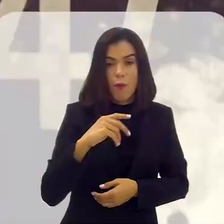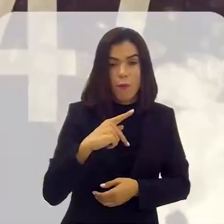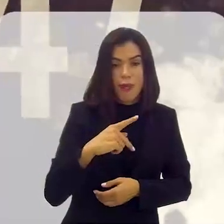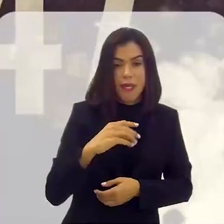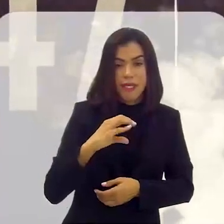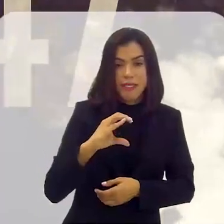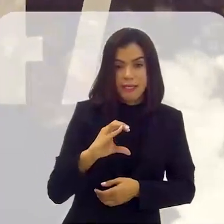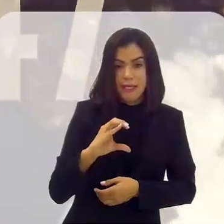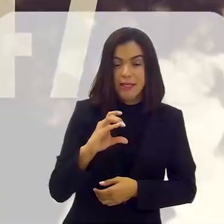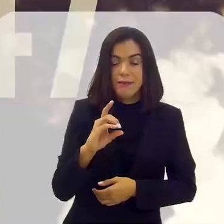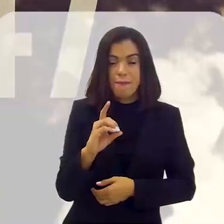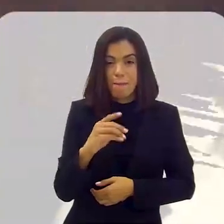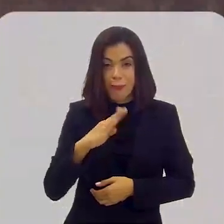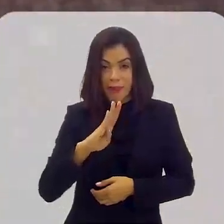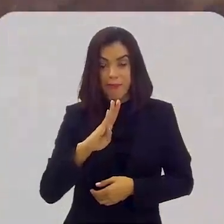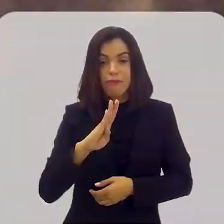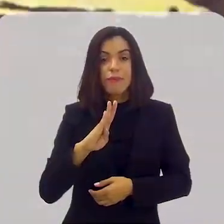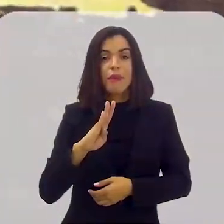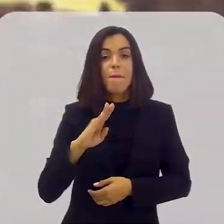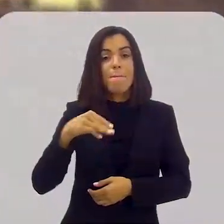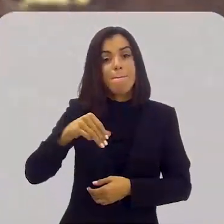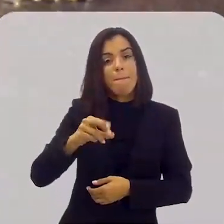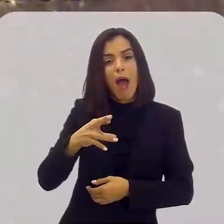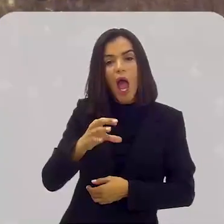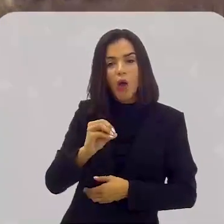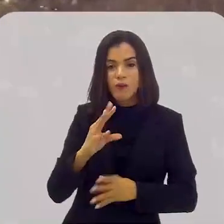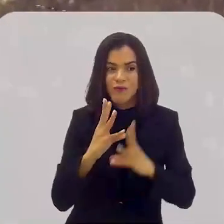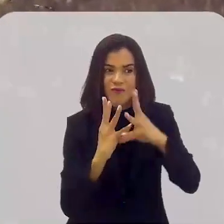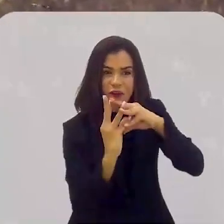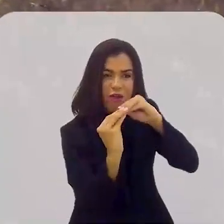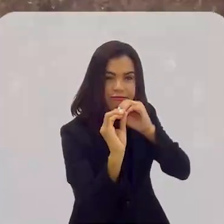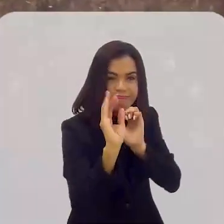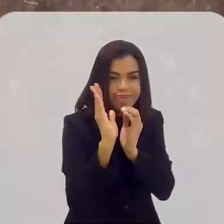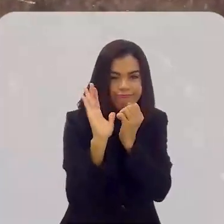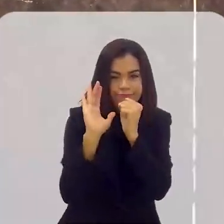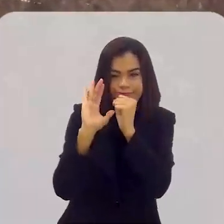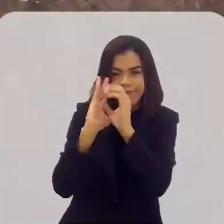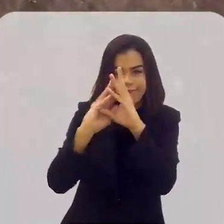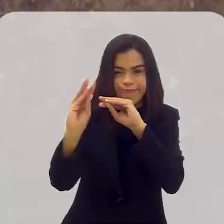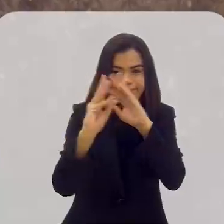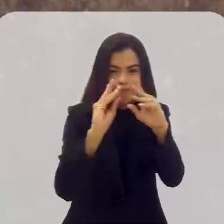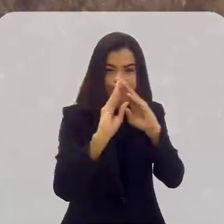1947, Marighella entra para a clandestinidade.